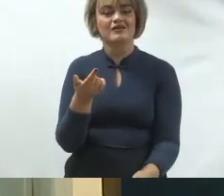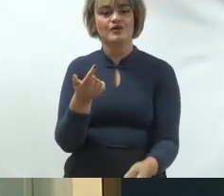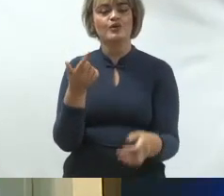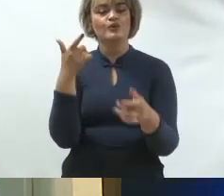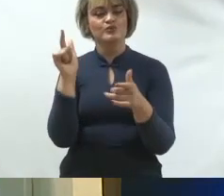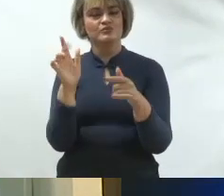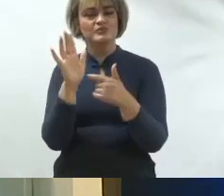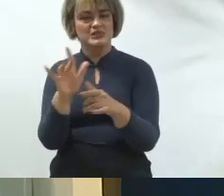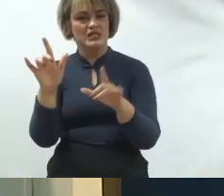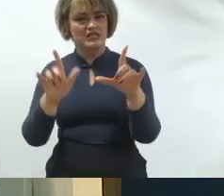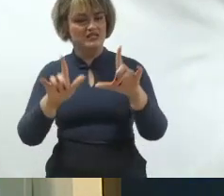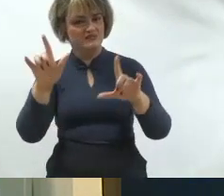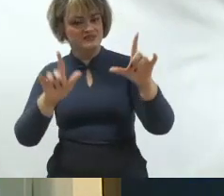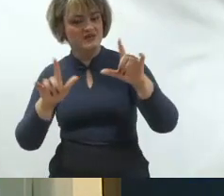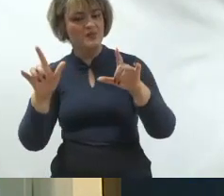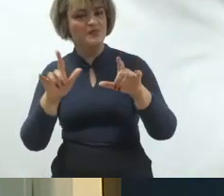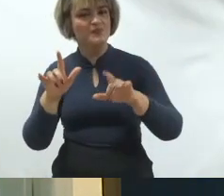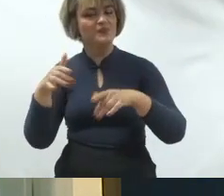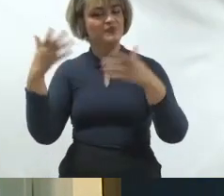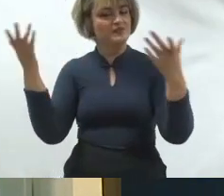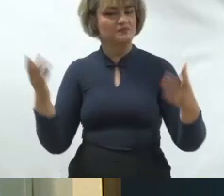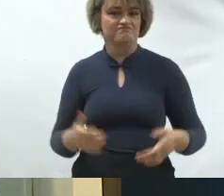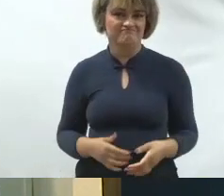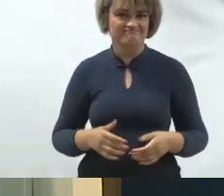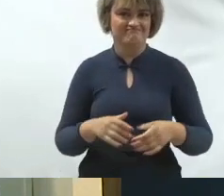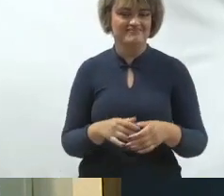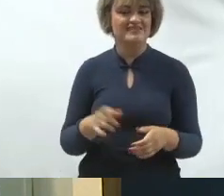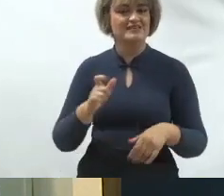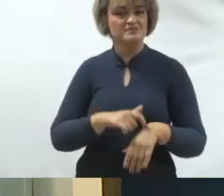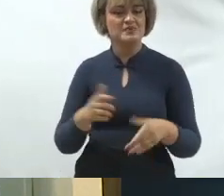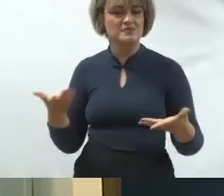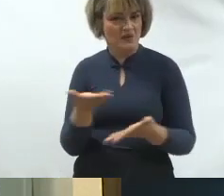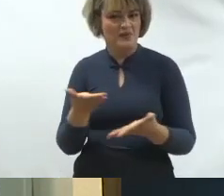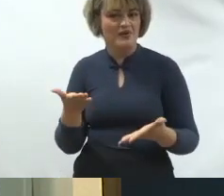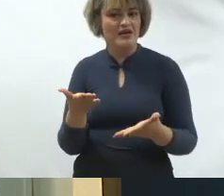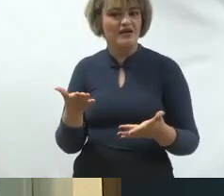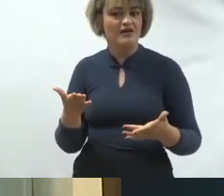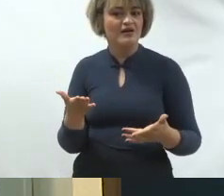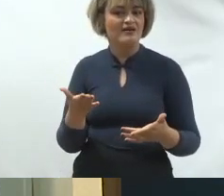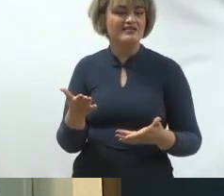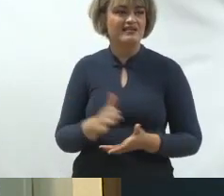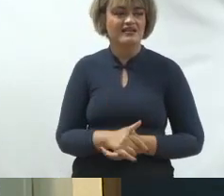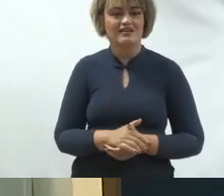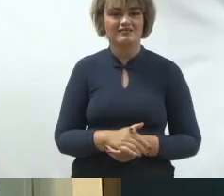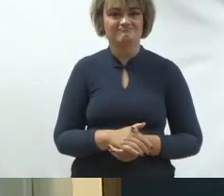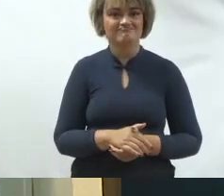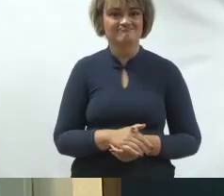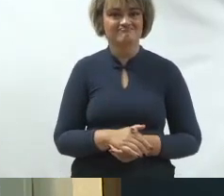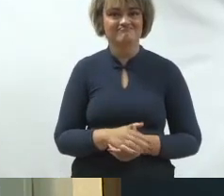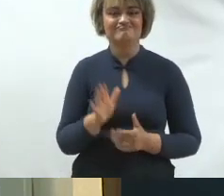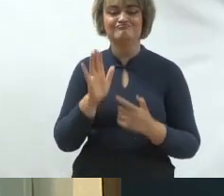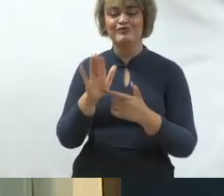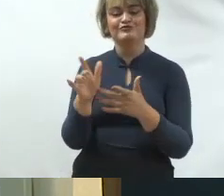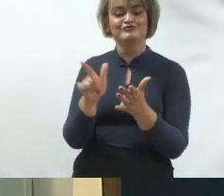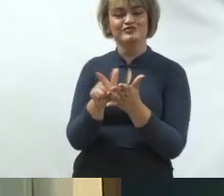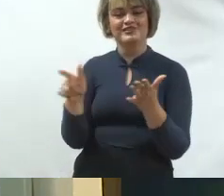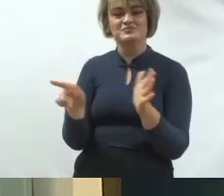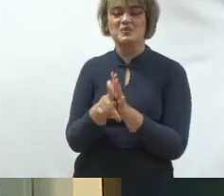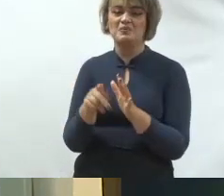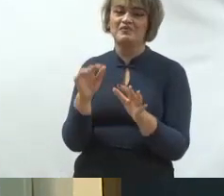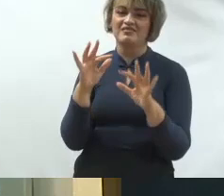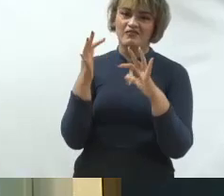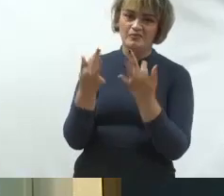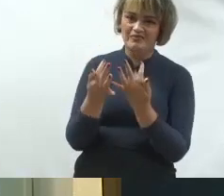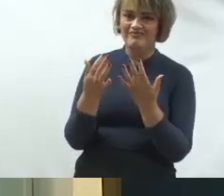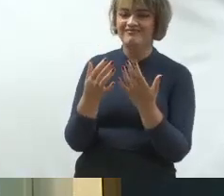televisões, das TVs a cabo. Então, a partir desse momento, o assunto passa aí para o jantar de família do domingo, para o futebol